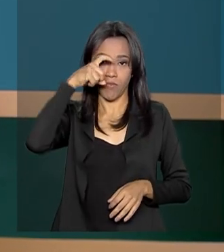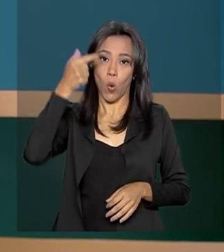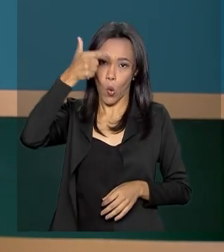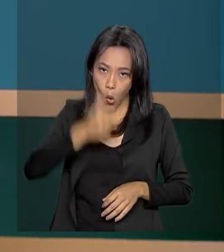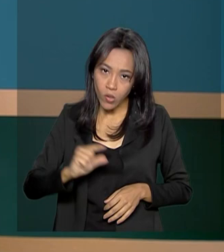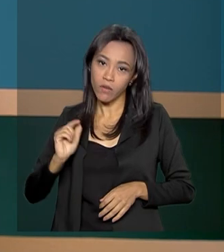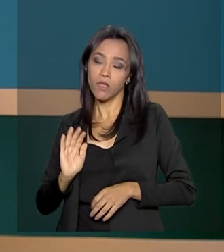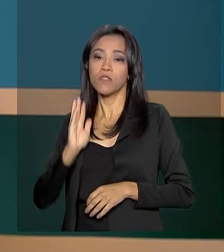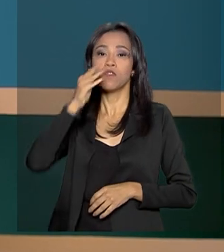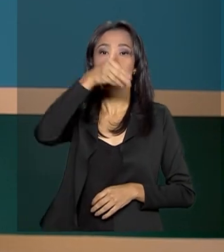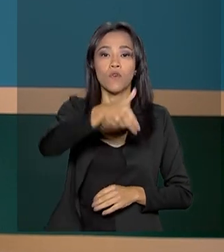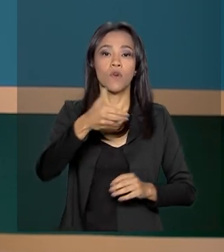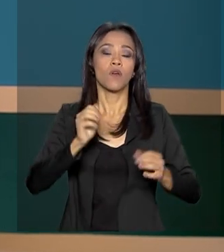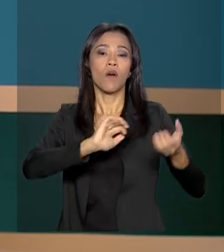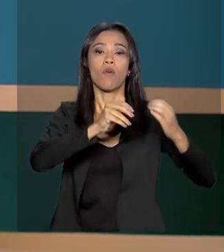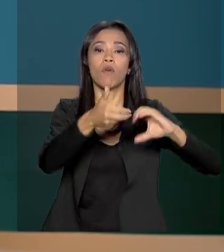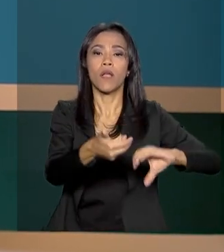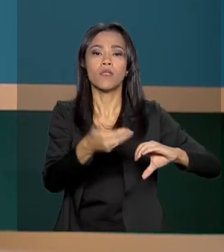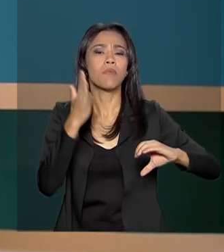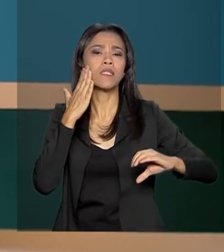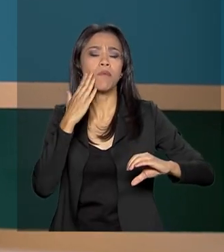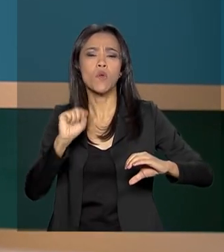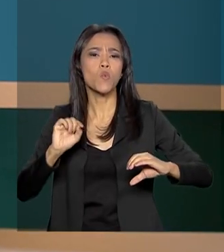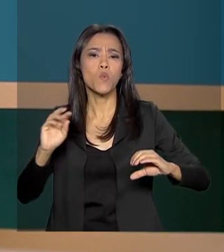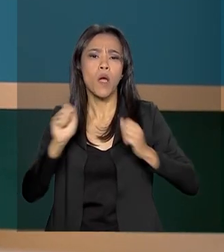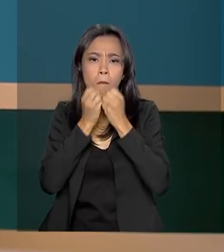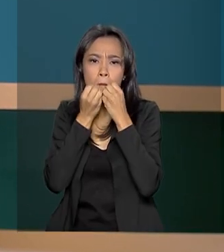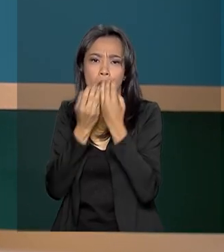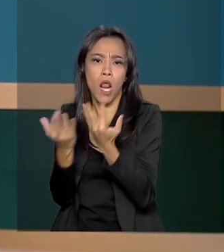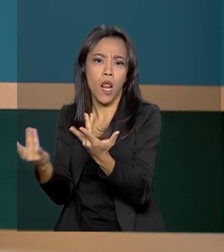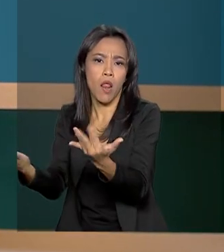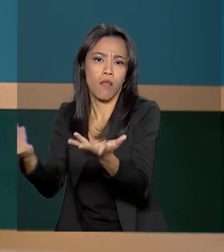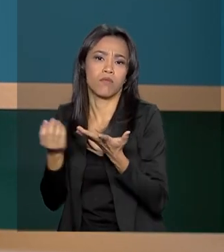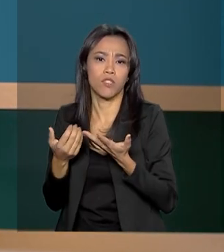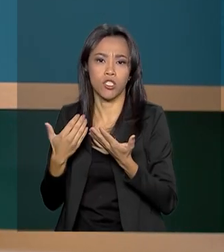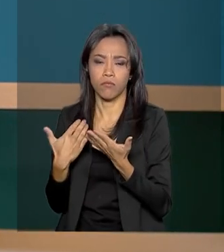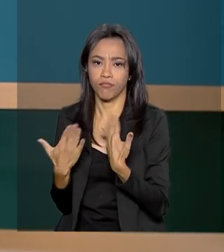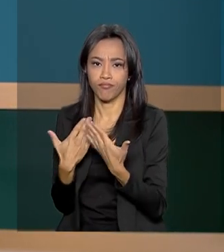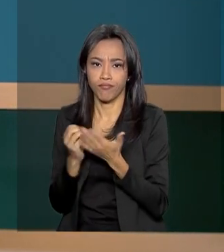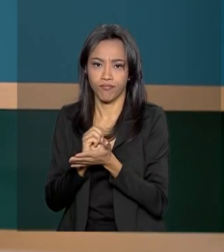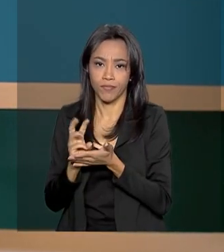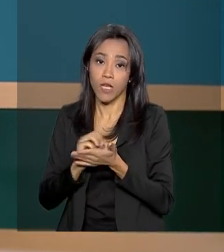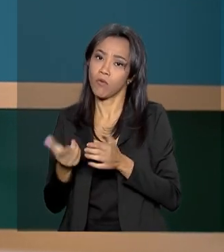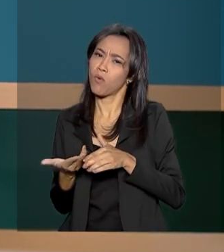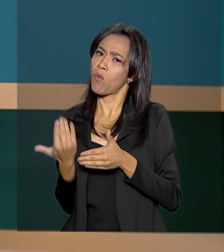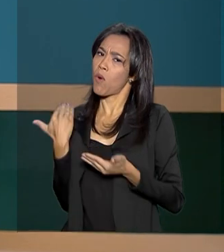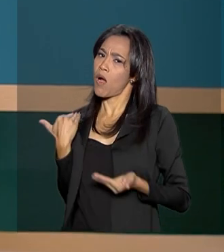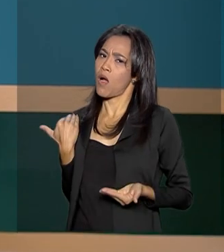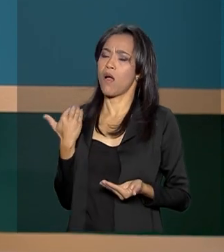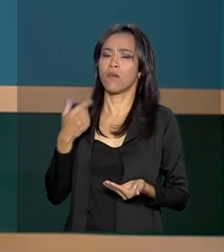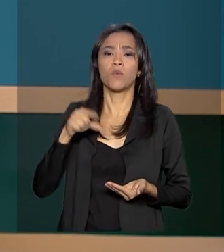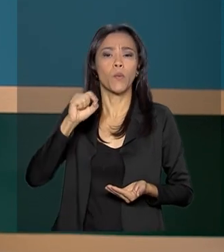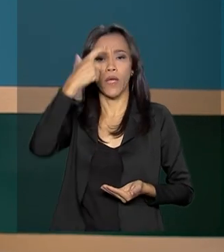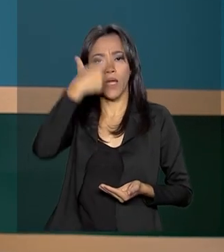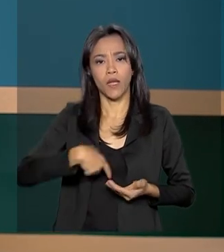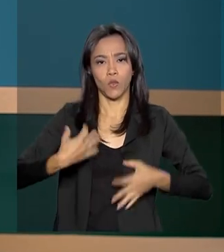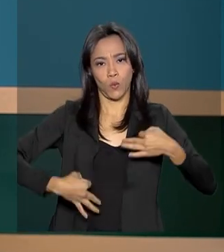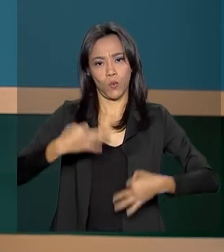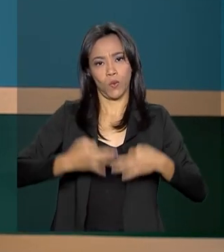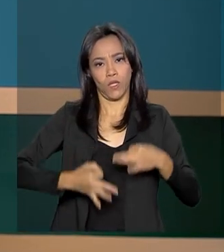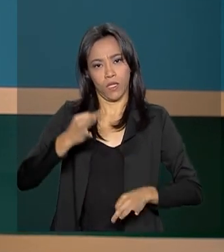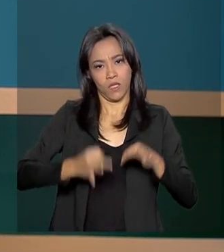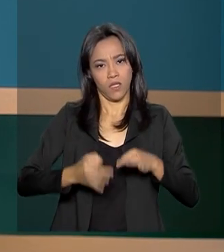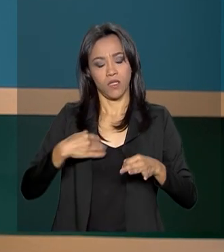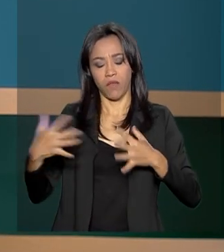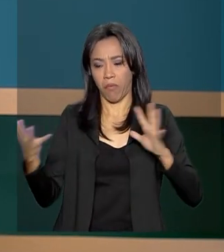Congresso falar sobre o vazamento de supostas conversas com procuradores da Lava Jato, quando era juiz federal. A sessão, marcada por muito